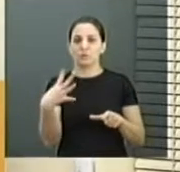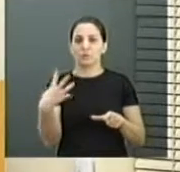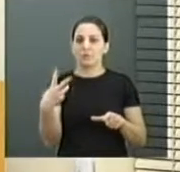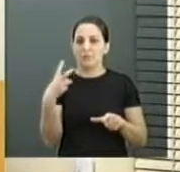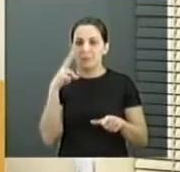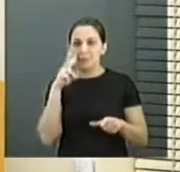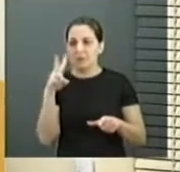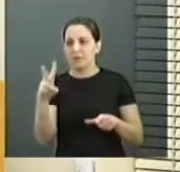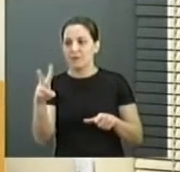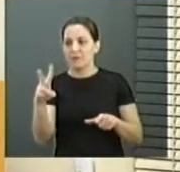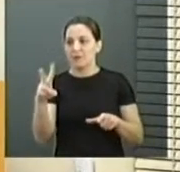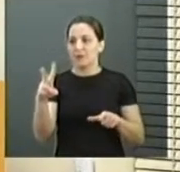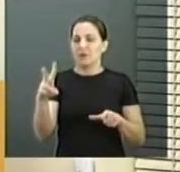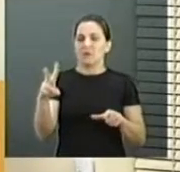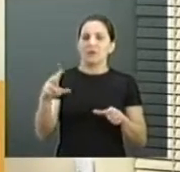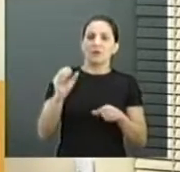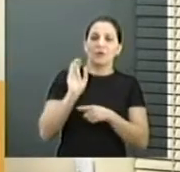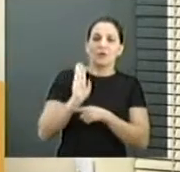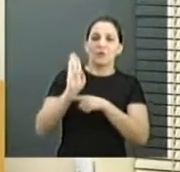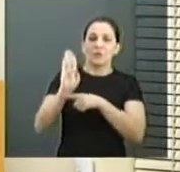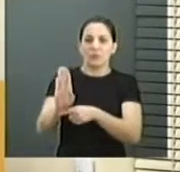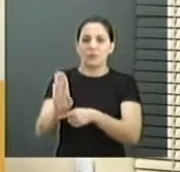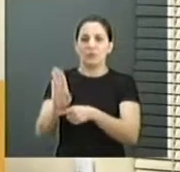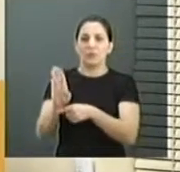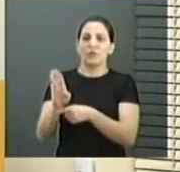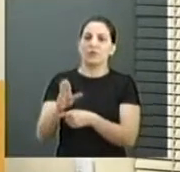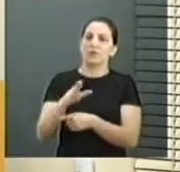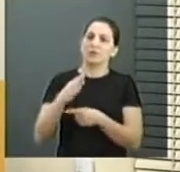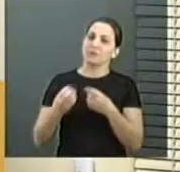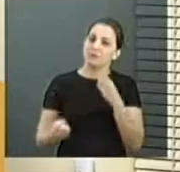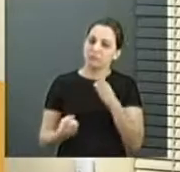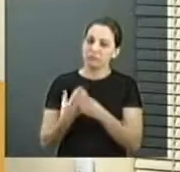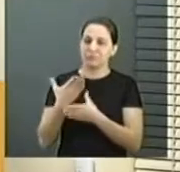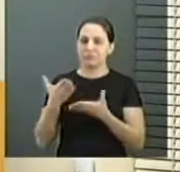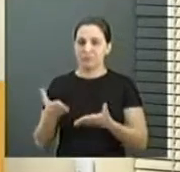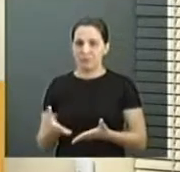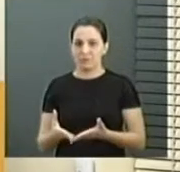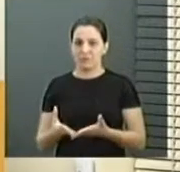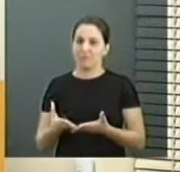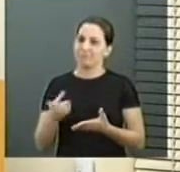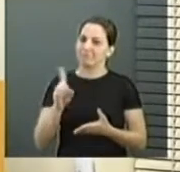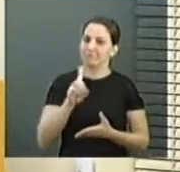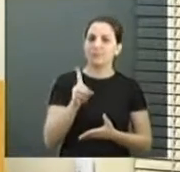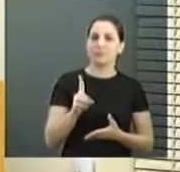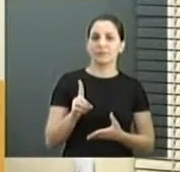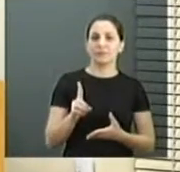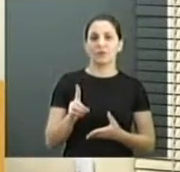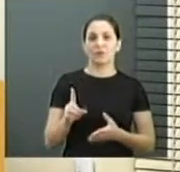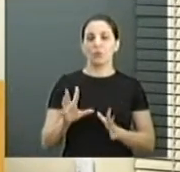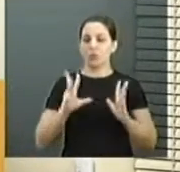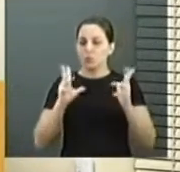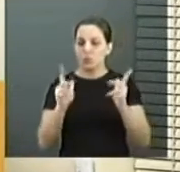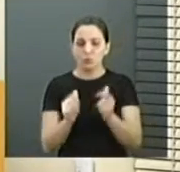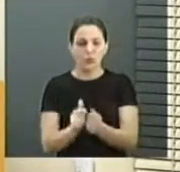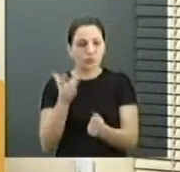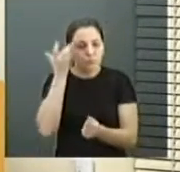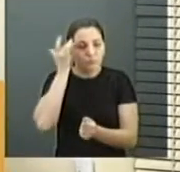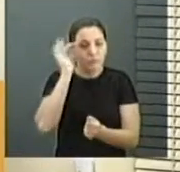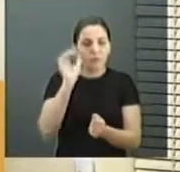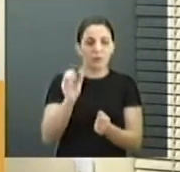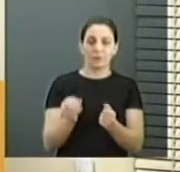economia solidária e o apoio aos grupos não morram. E não foi o que aconteceu. E aí está todo mundo sem saber o que vai fazer,